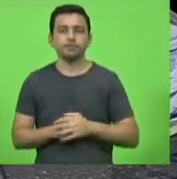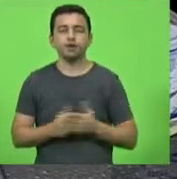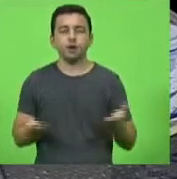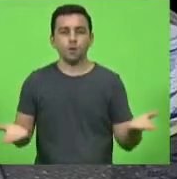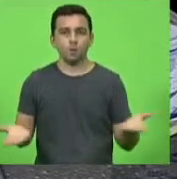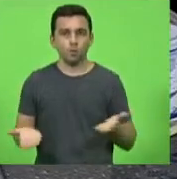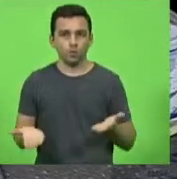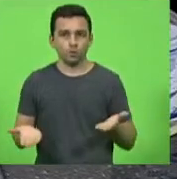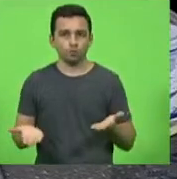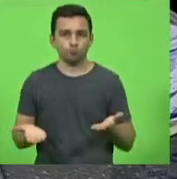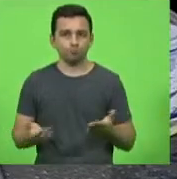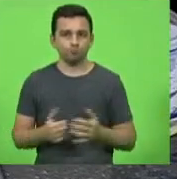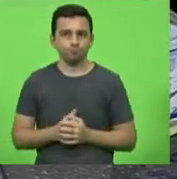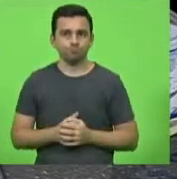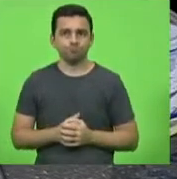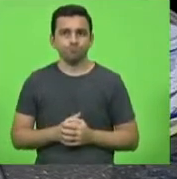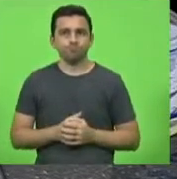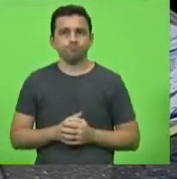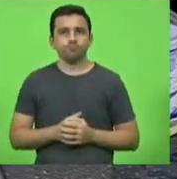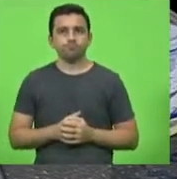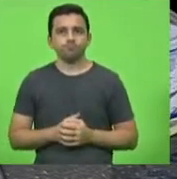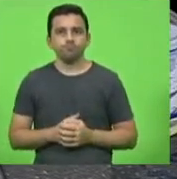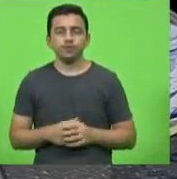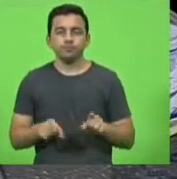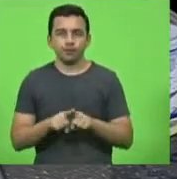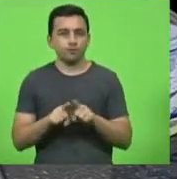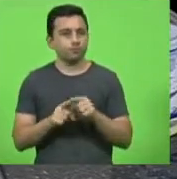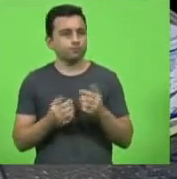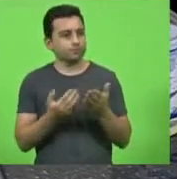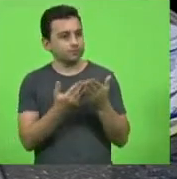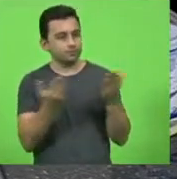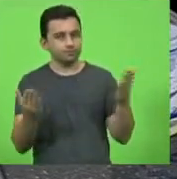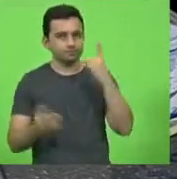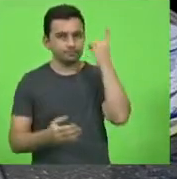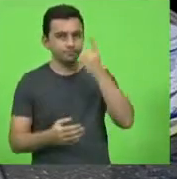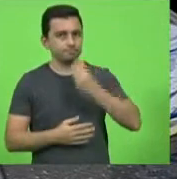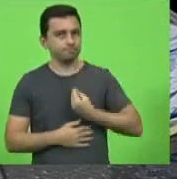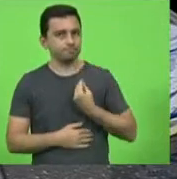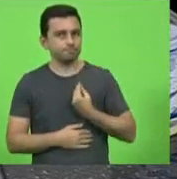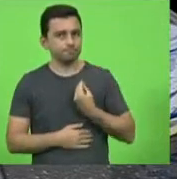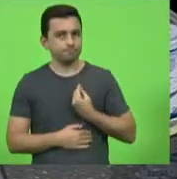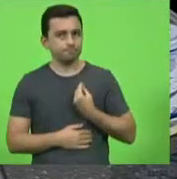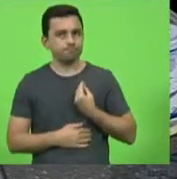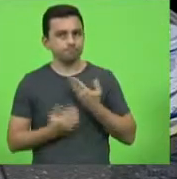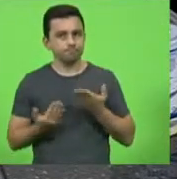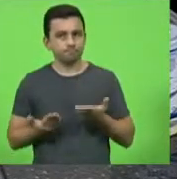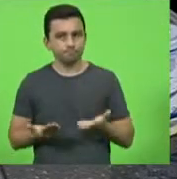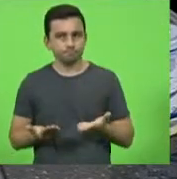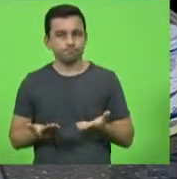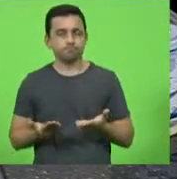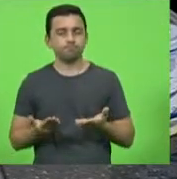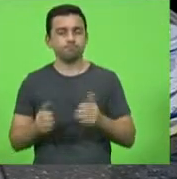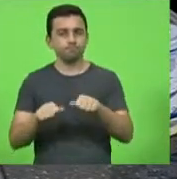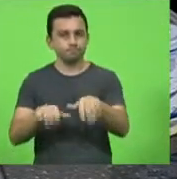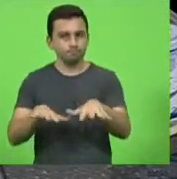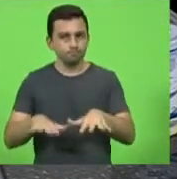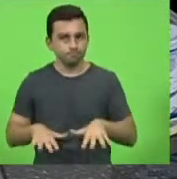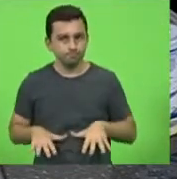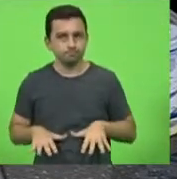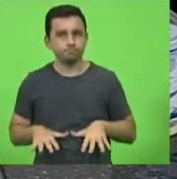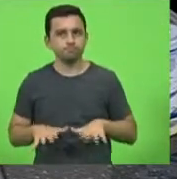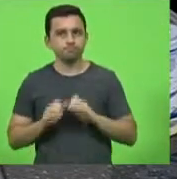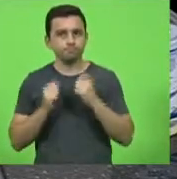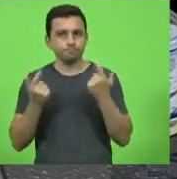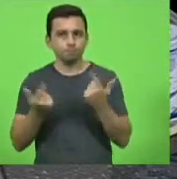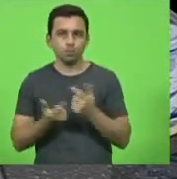e demais deputados presentes ao plenário nesta casa ou